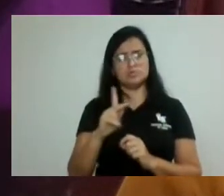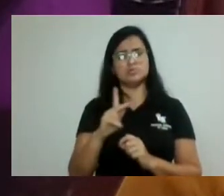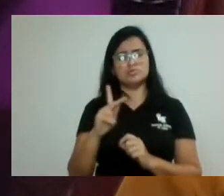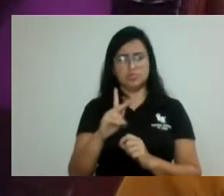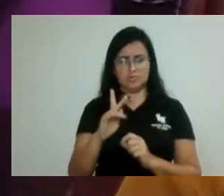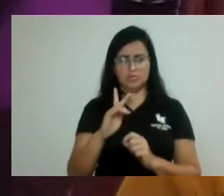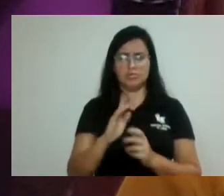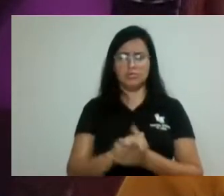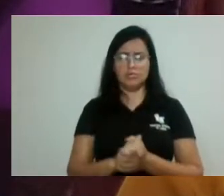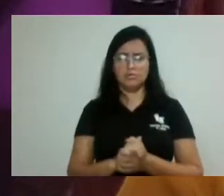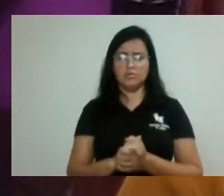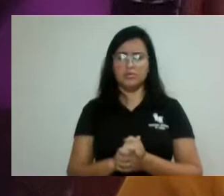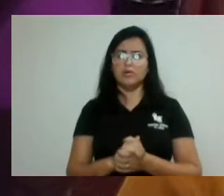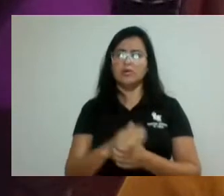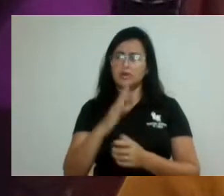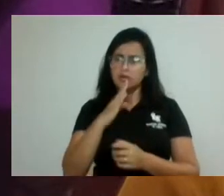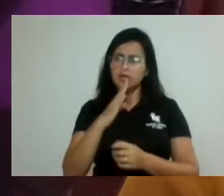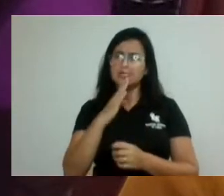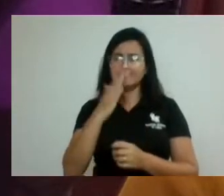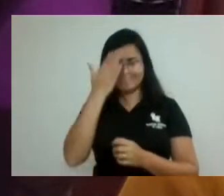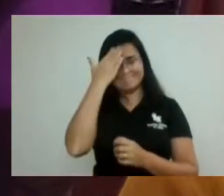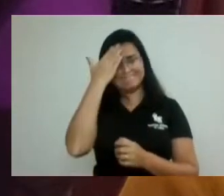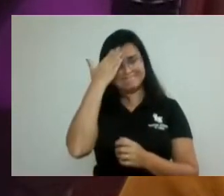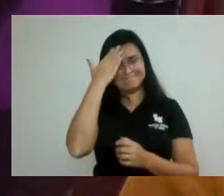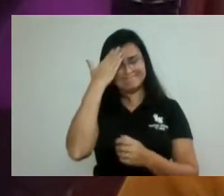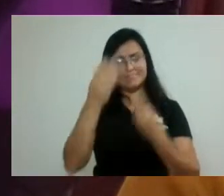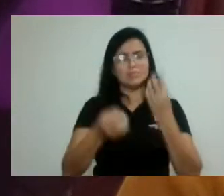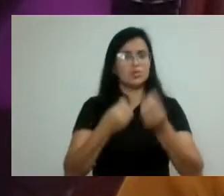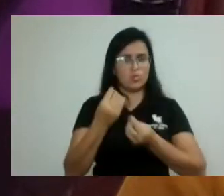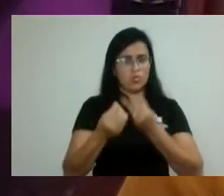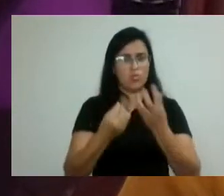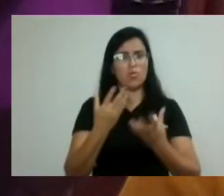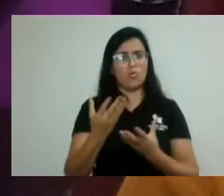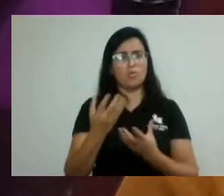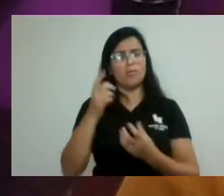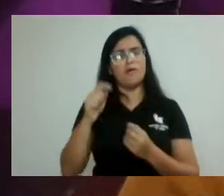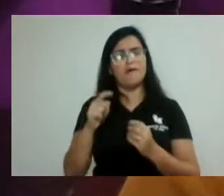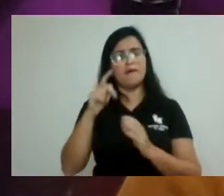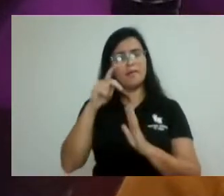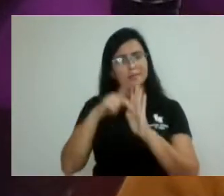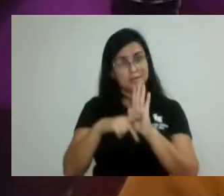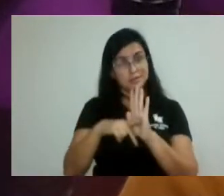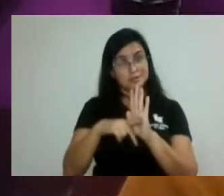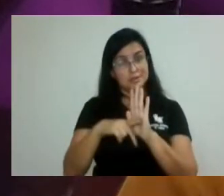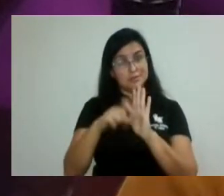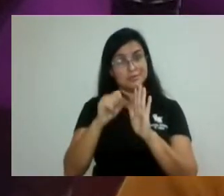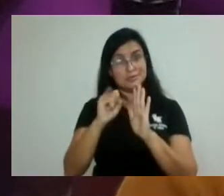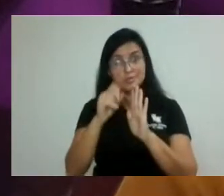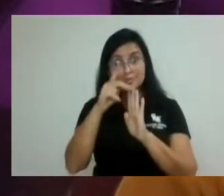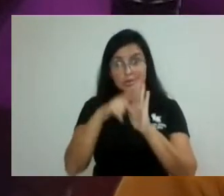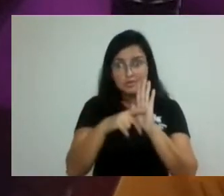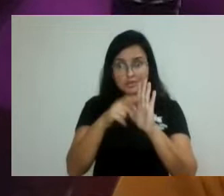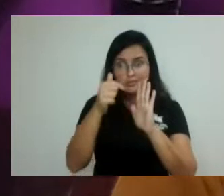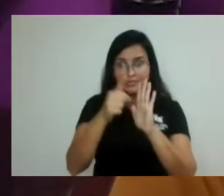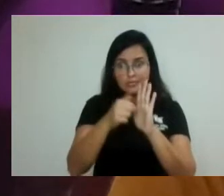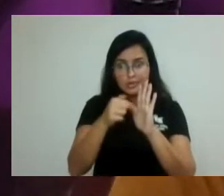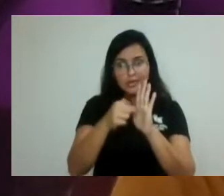escola e sabem muito bem o significado de um projeto desse, no sentido de trazer